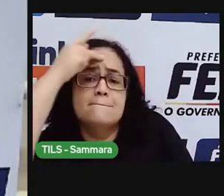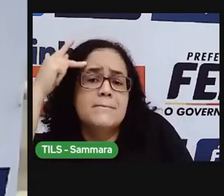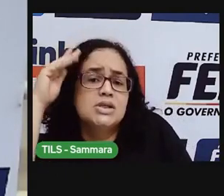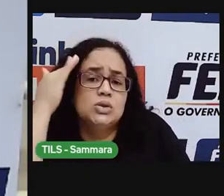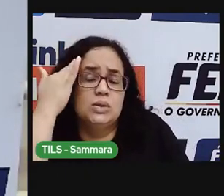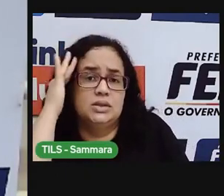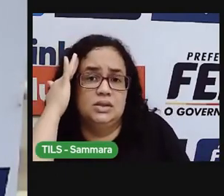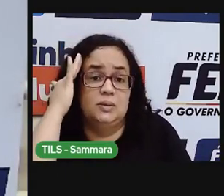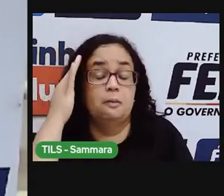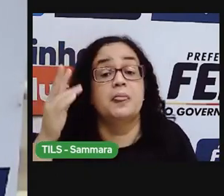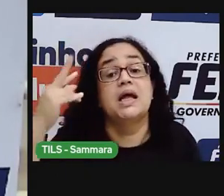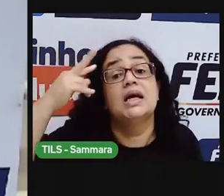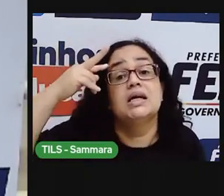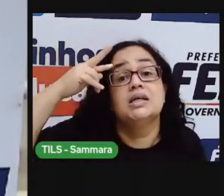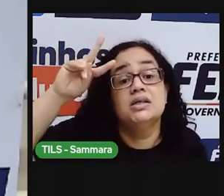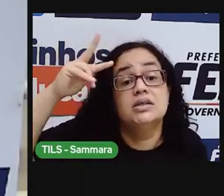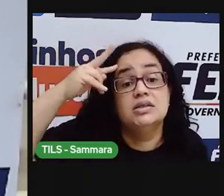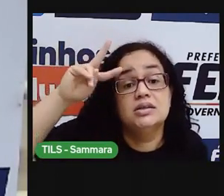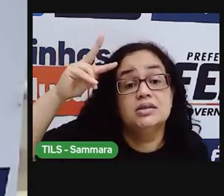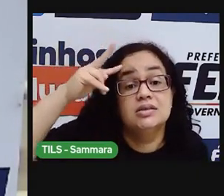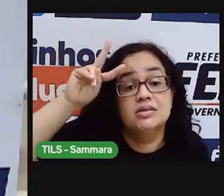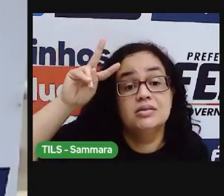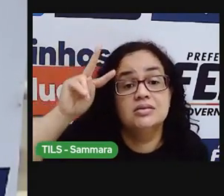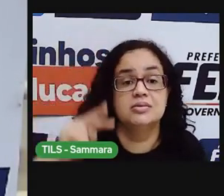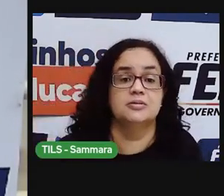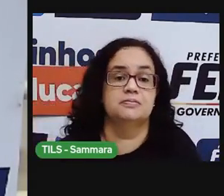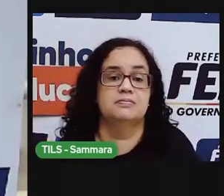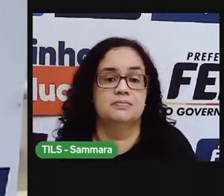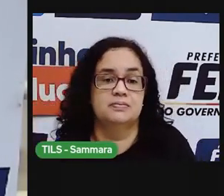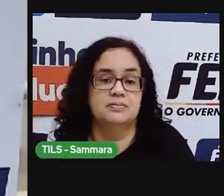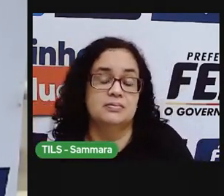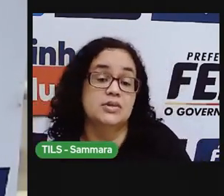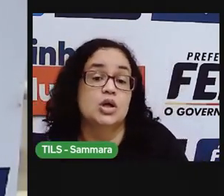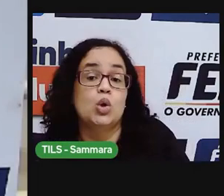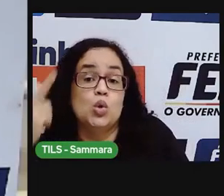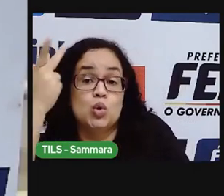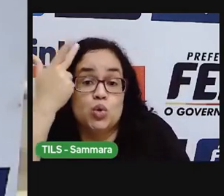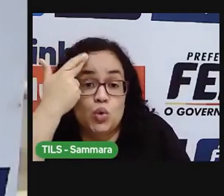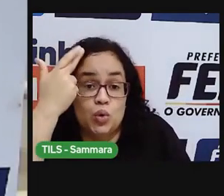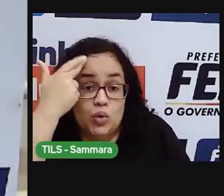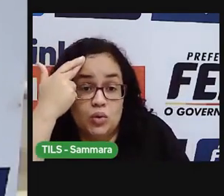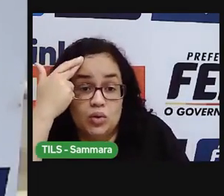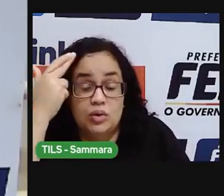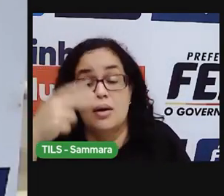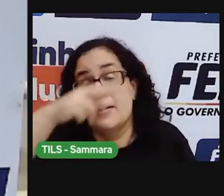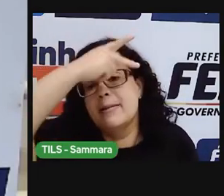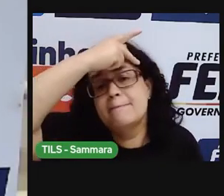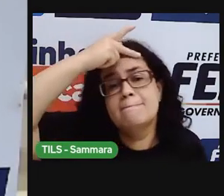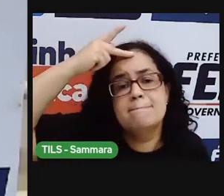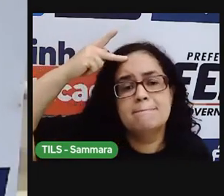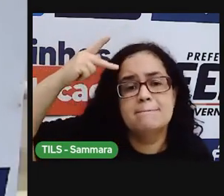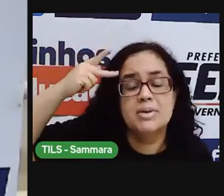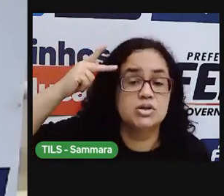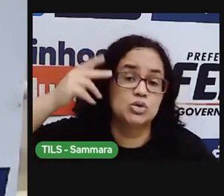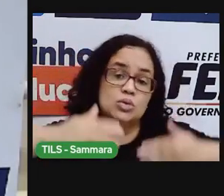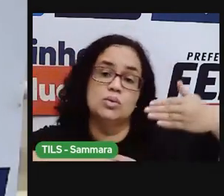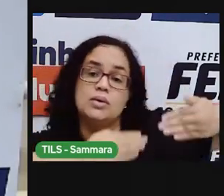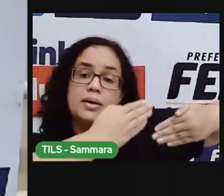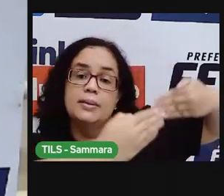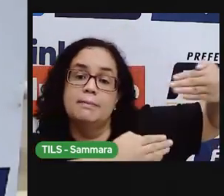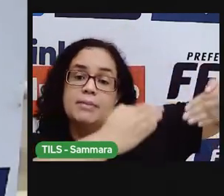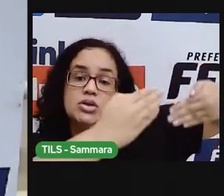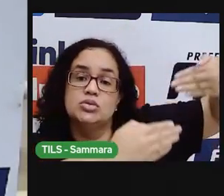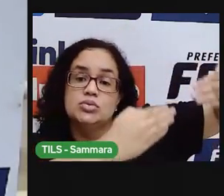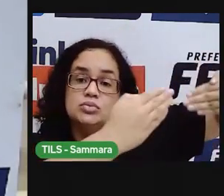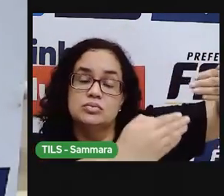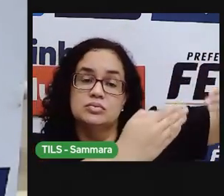pessoas. As histórias, assim, normalmente são contadas, né, por pessoas e repassadas